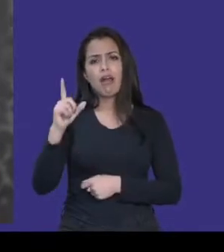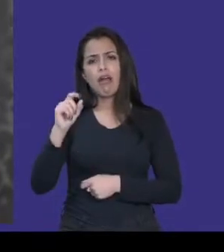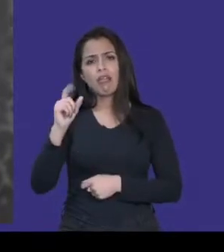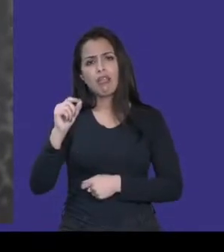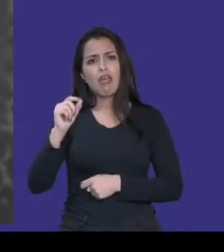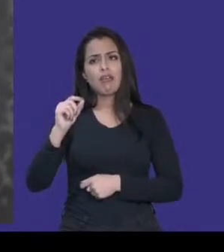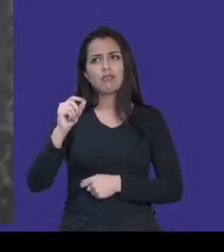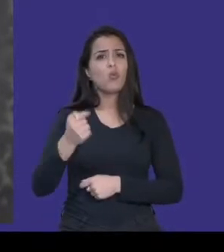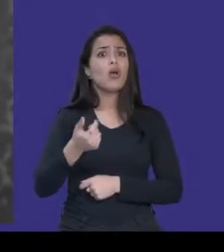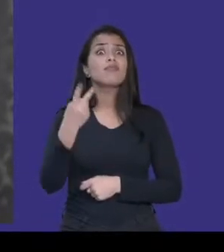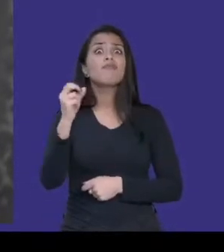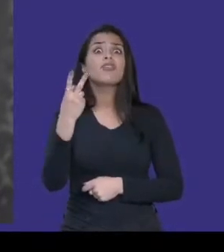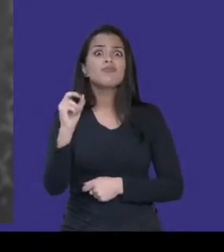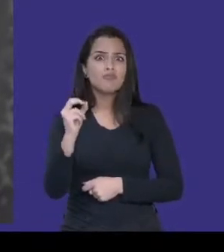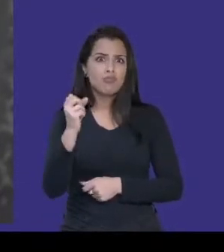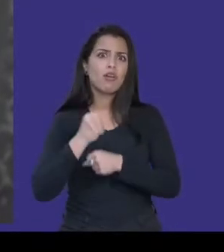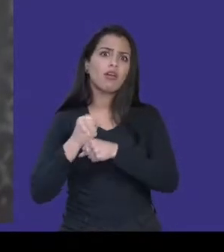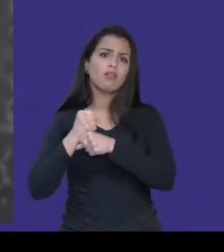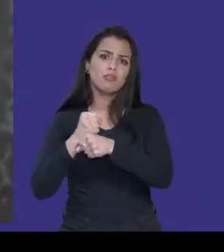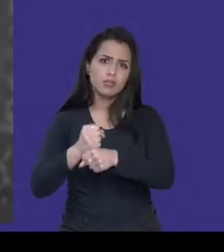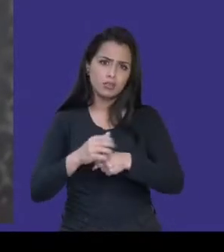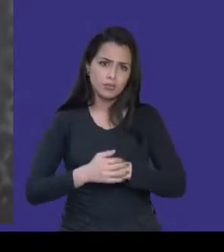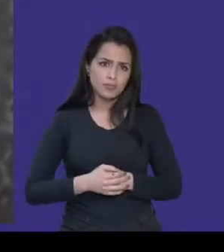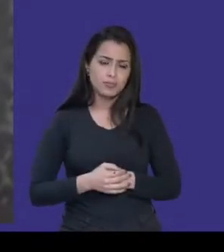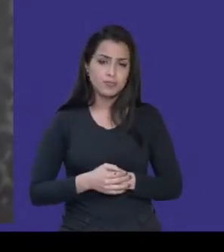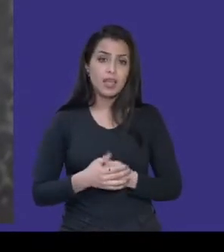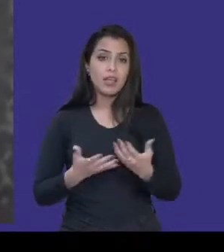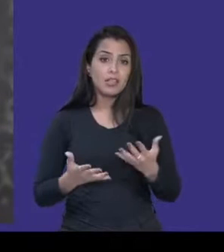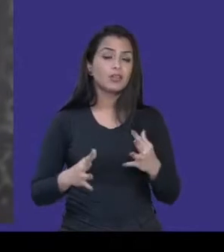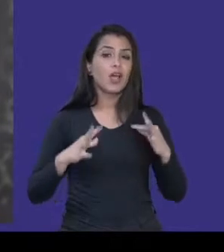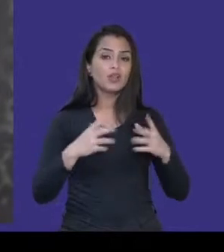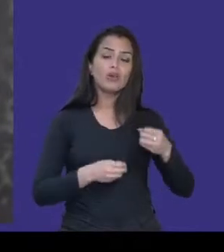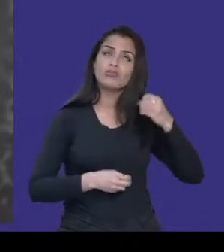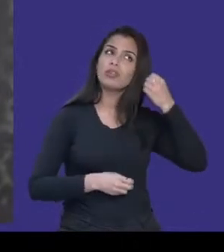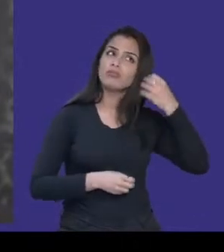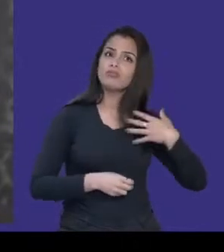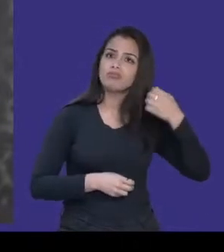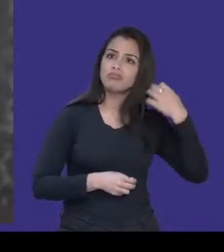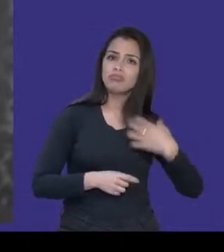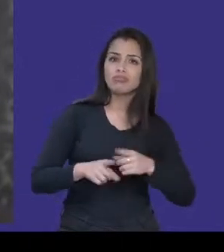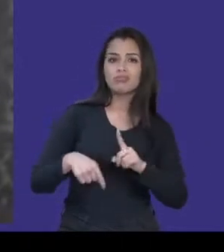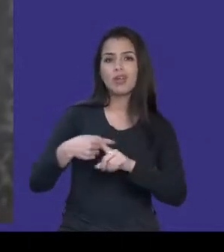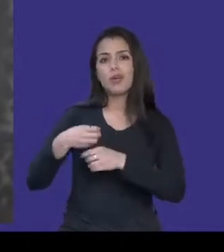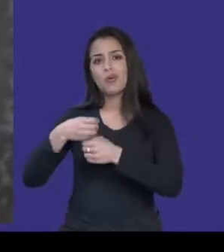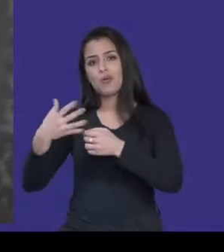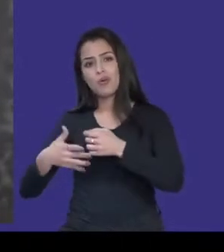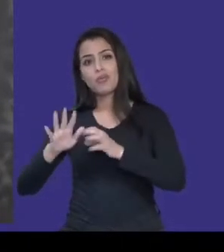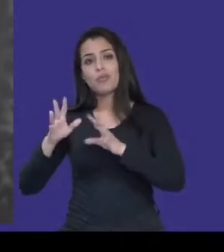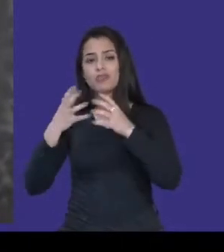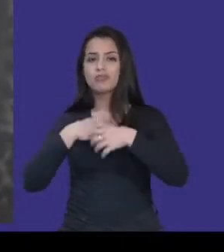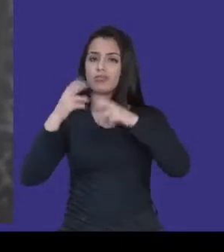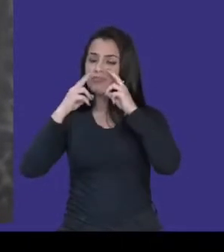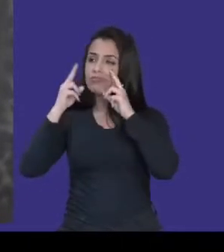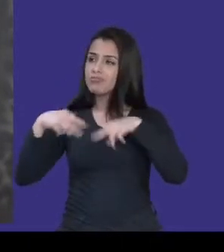transcrição do conteúdo. Olha só, já avançamos um pouco. Agora é possível também o